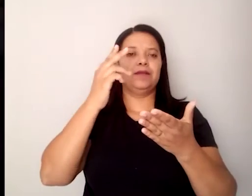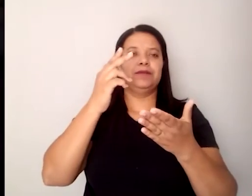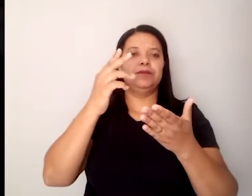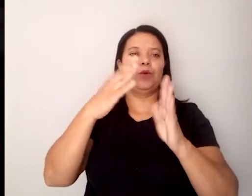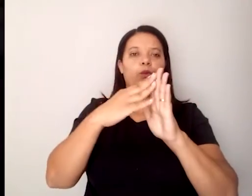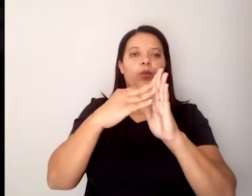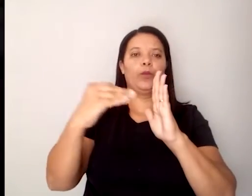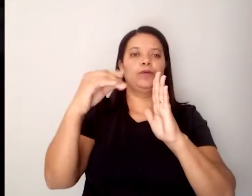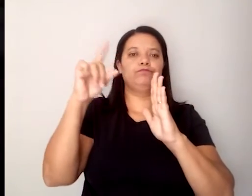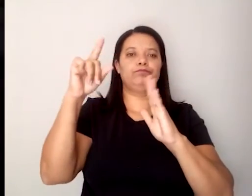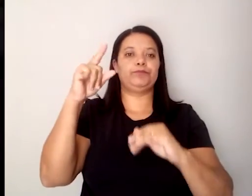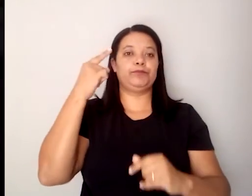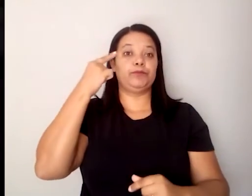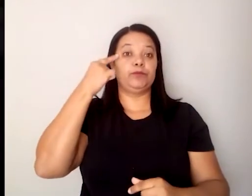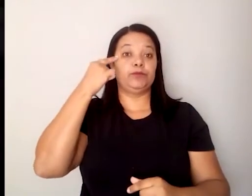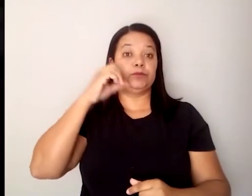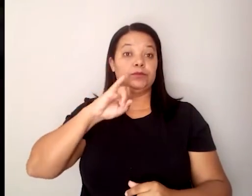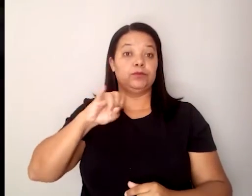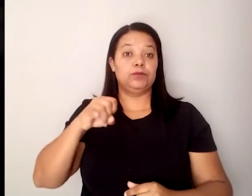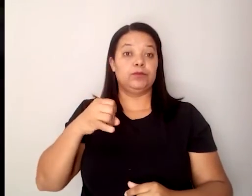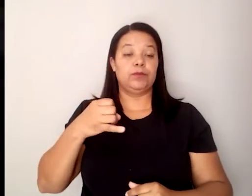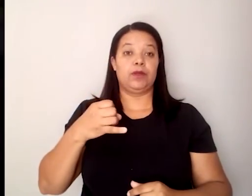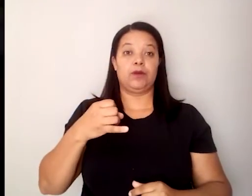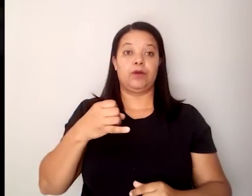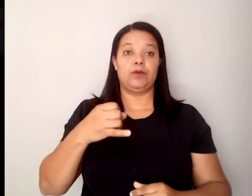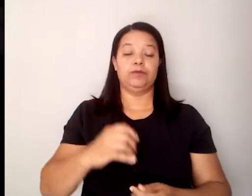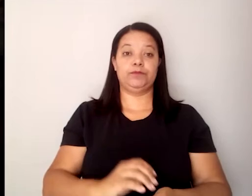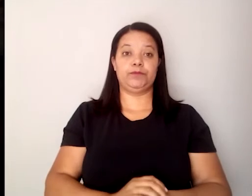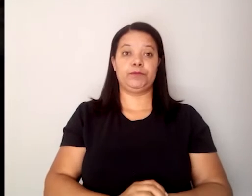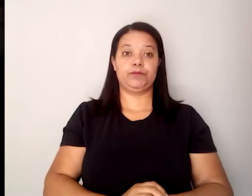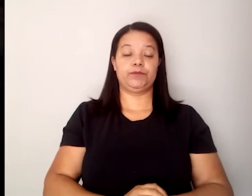as pinturas antigas orientais, né,